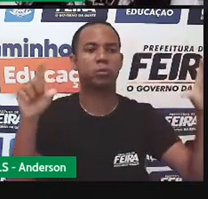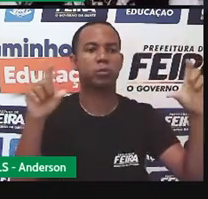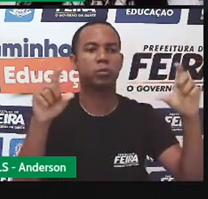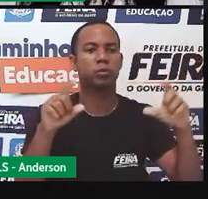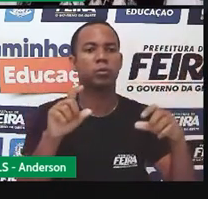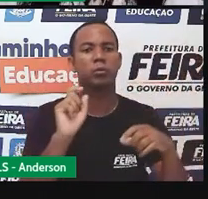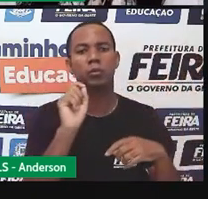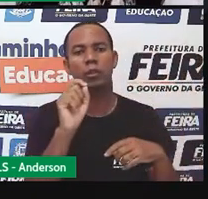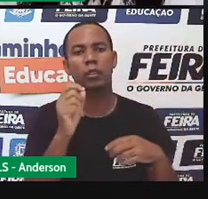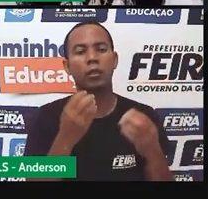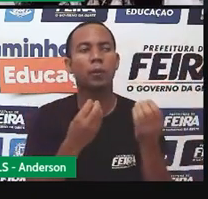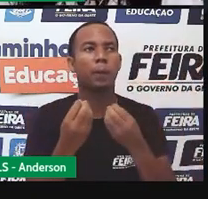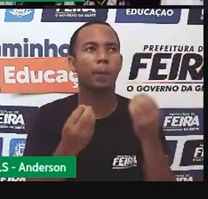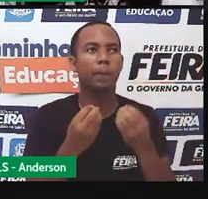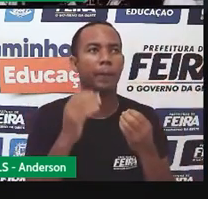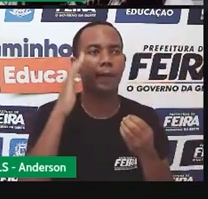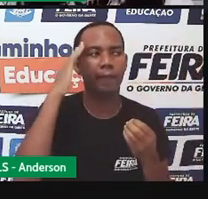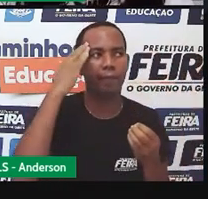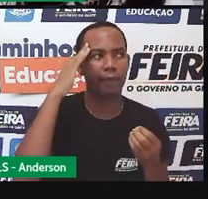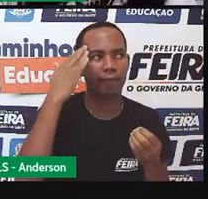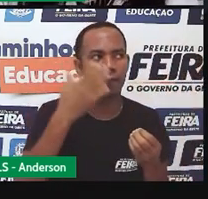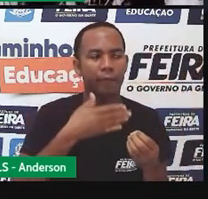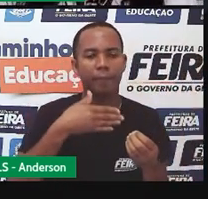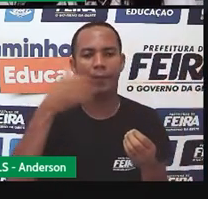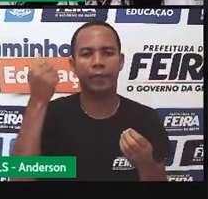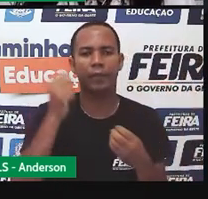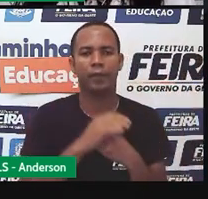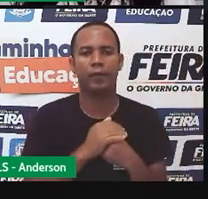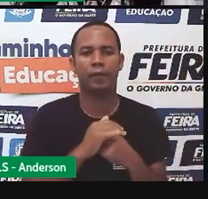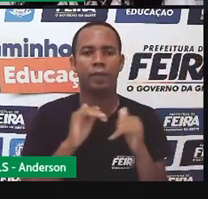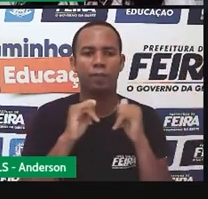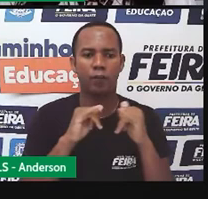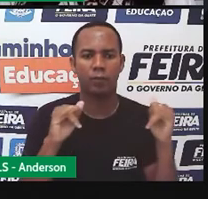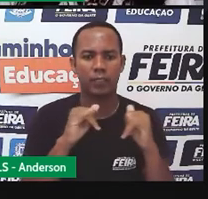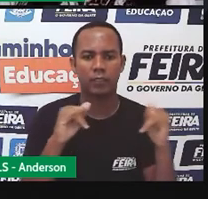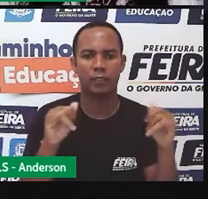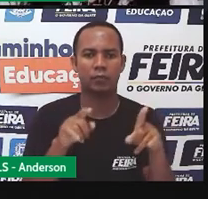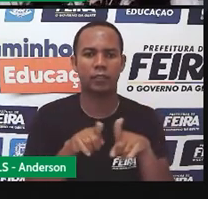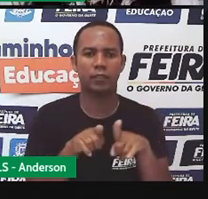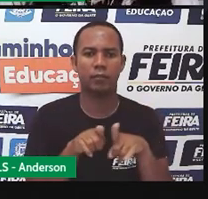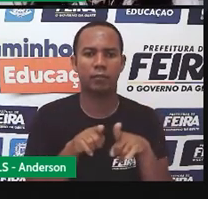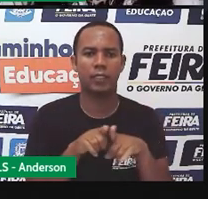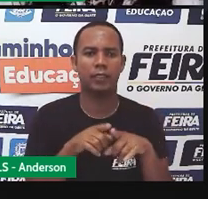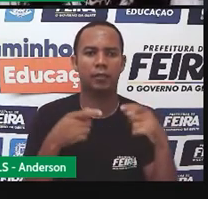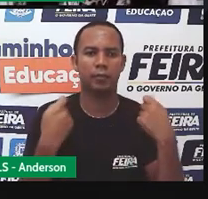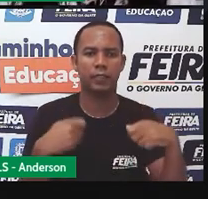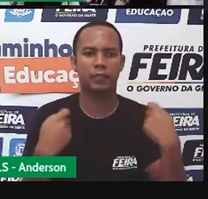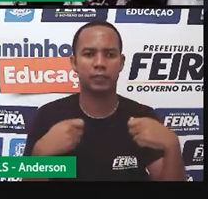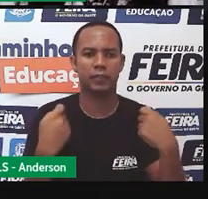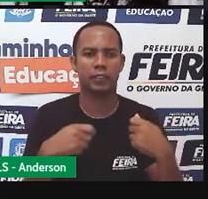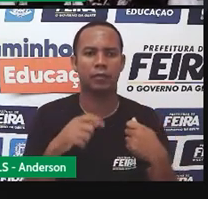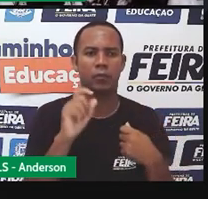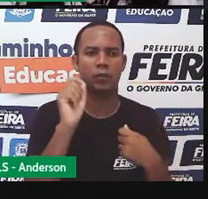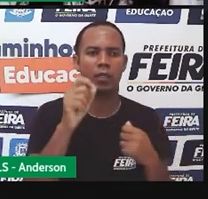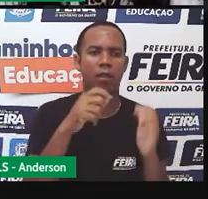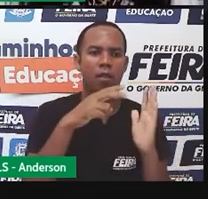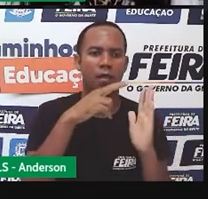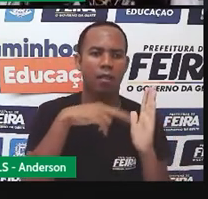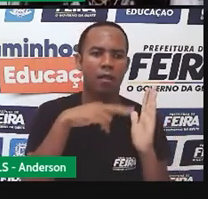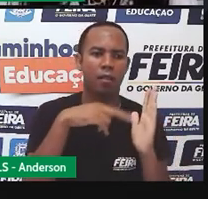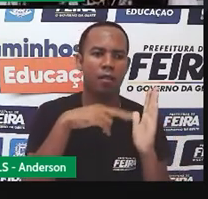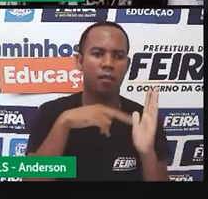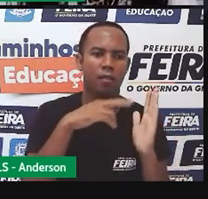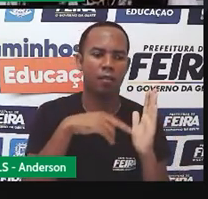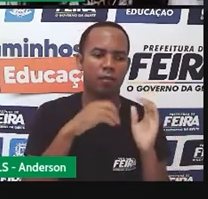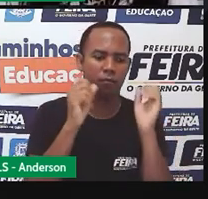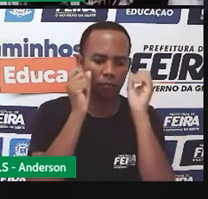e para compreender melhor a informação que nos foi dada, nós precisamos fazer essa leitura com